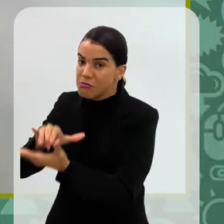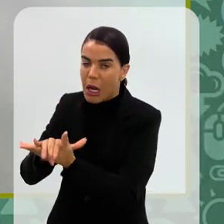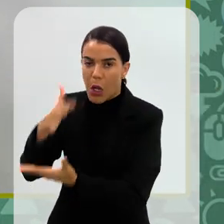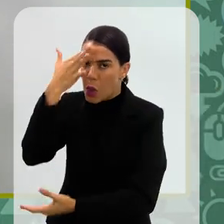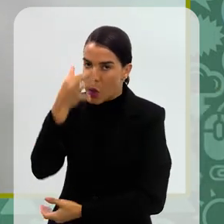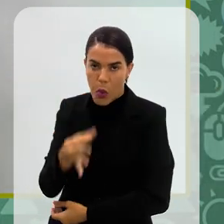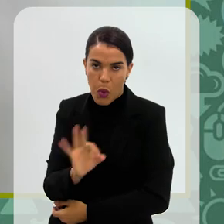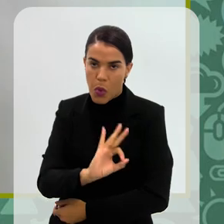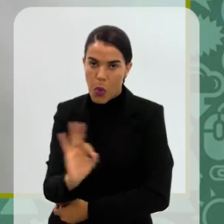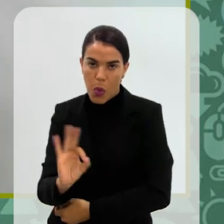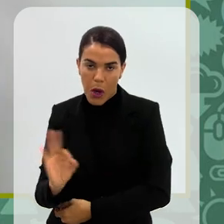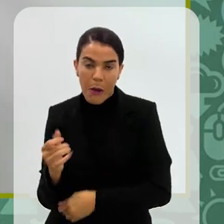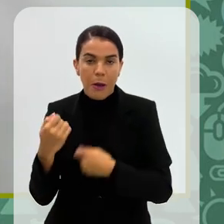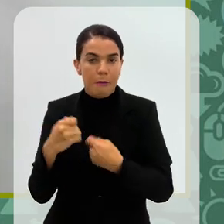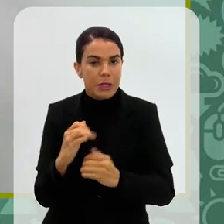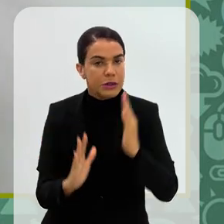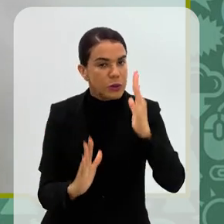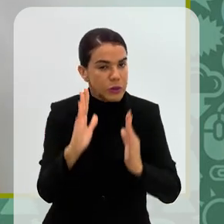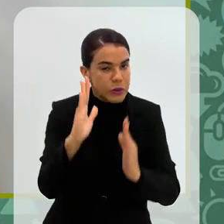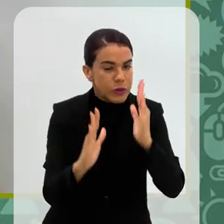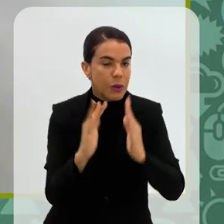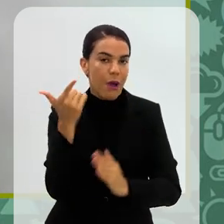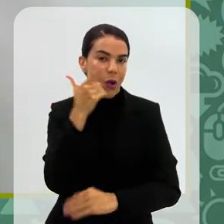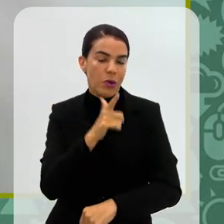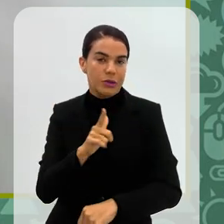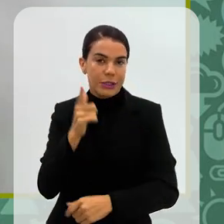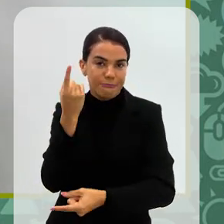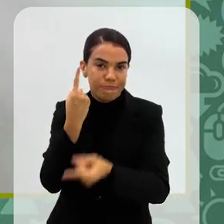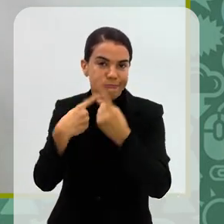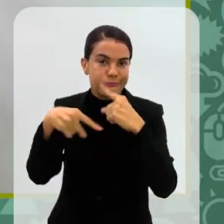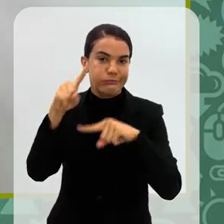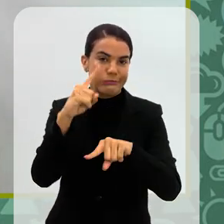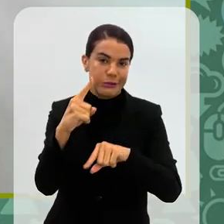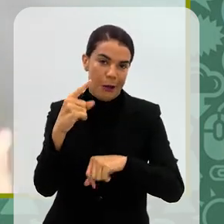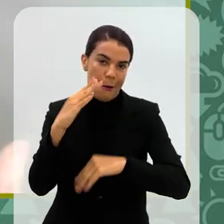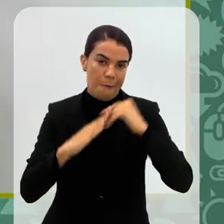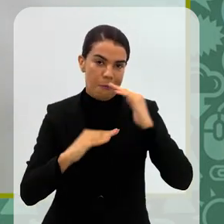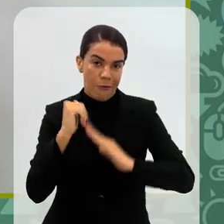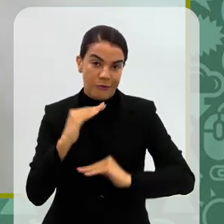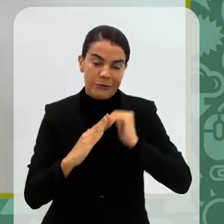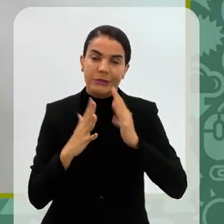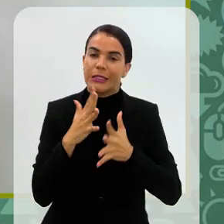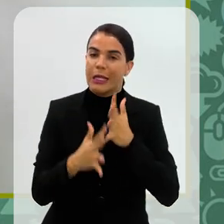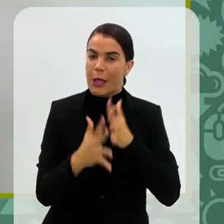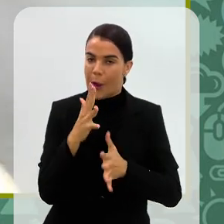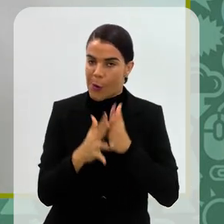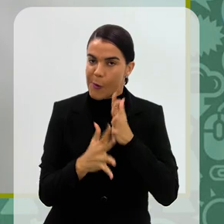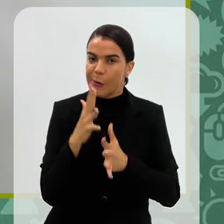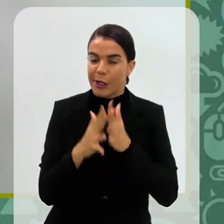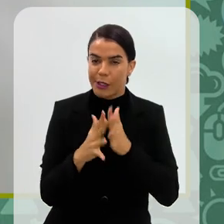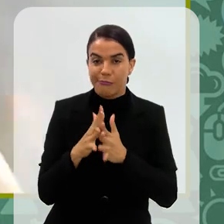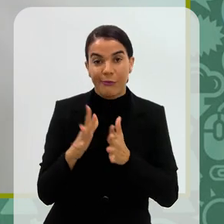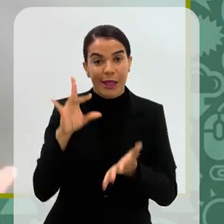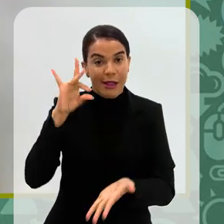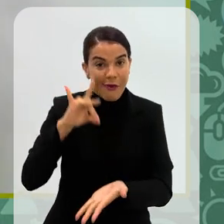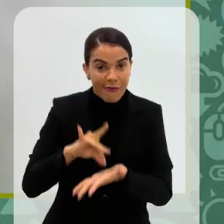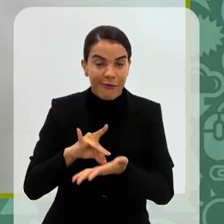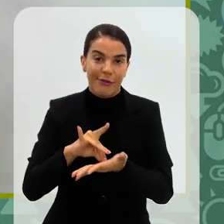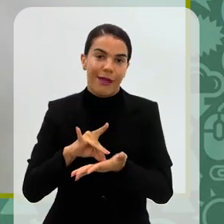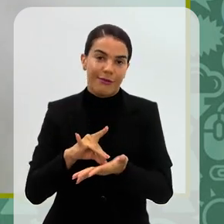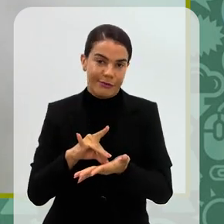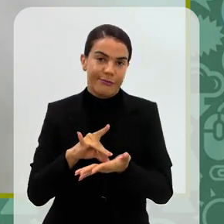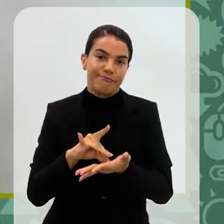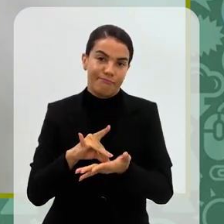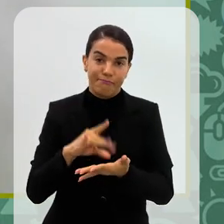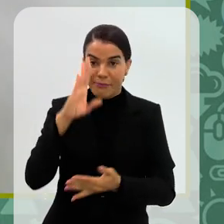entender que a gente precisa de um tempo ali para você conseguir se consolidar e tudo mais. E é, assim, bem complicado, bem complexo, ainda mais na realidade do nosso país.